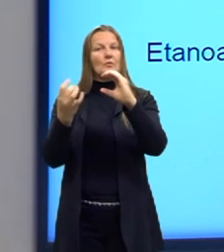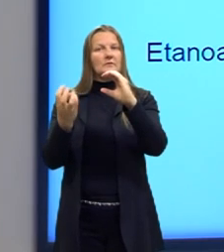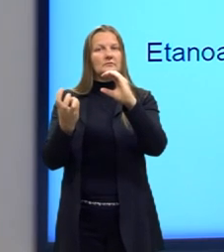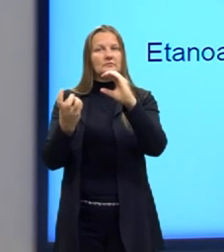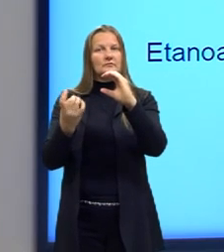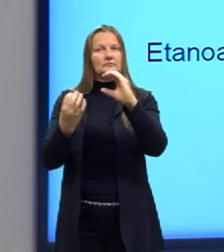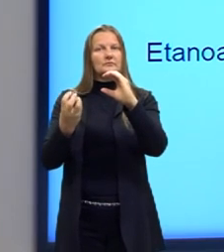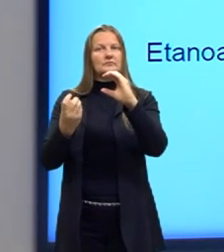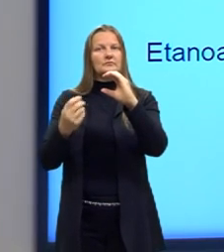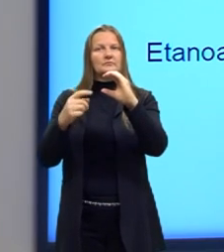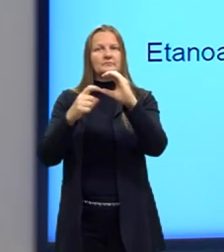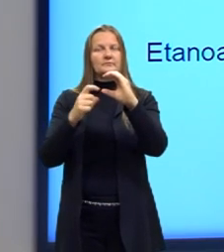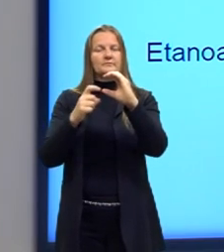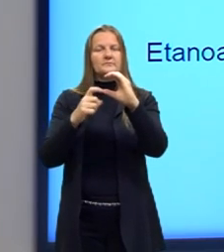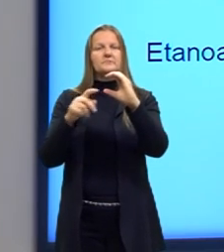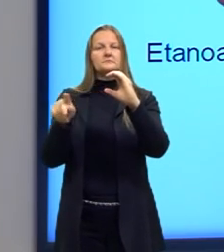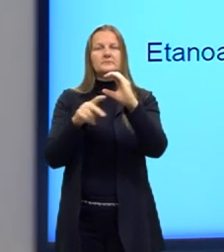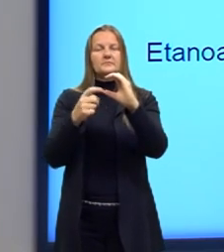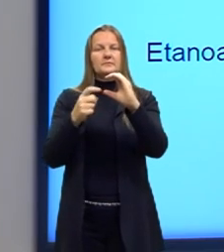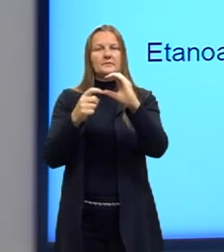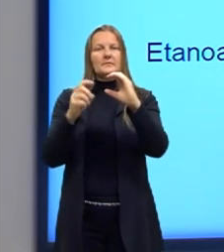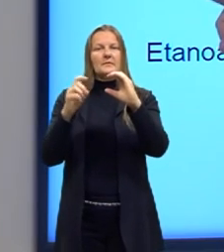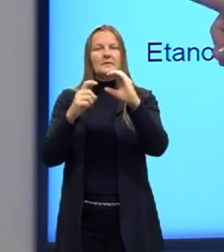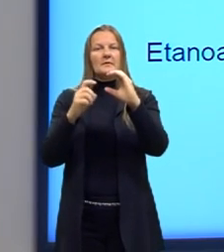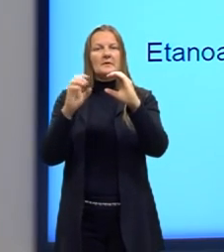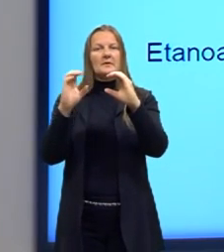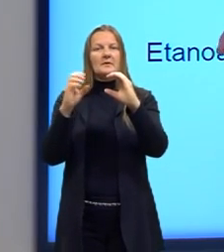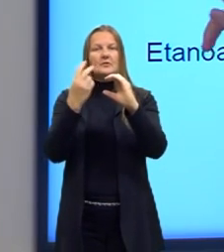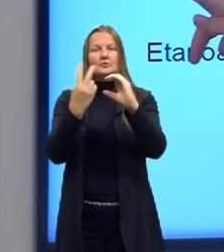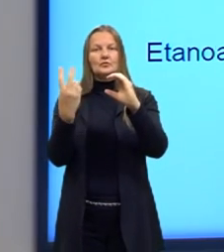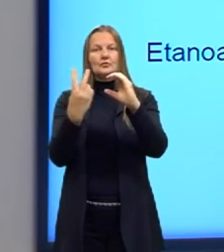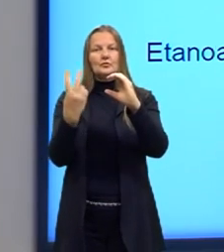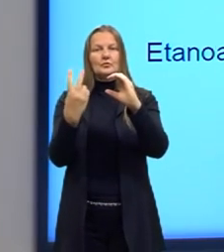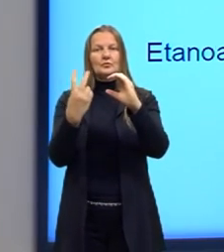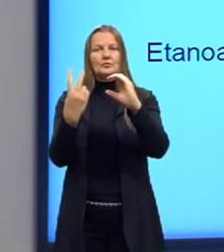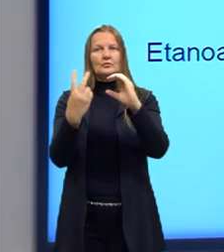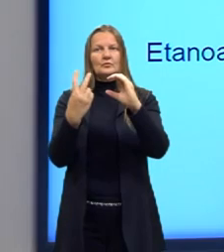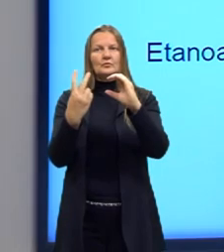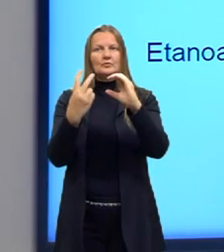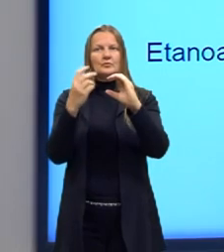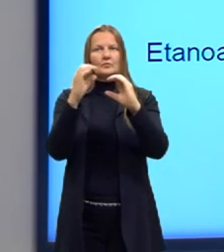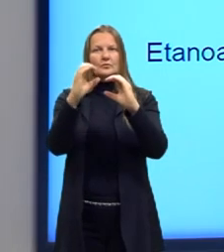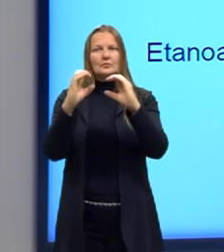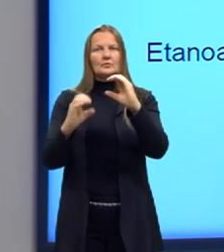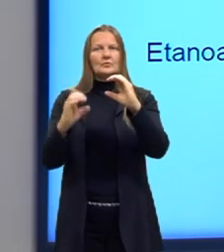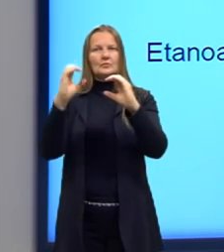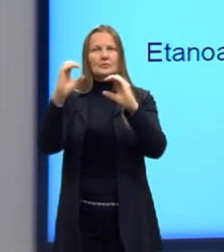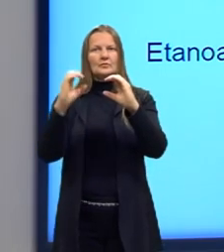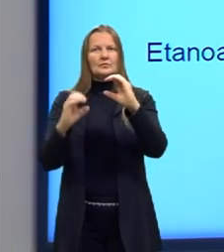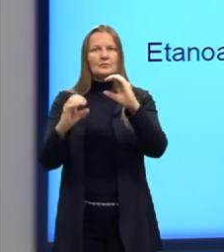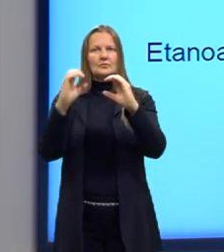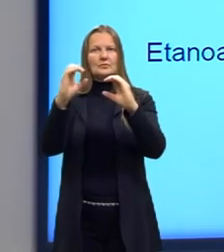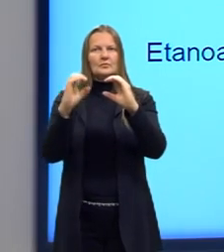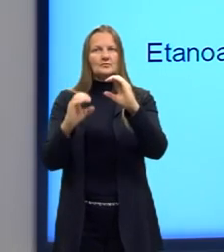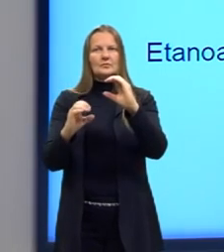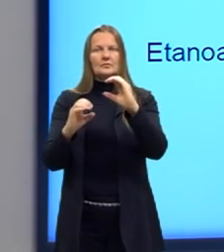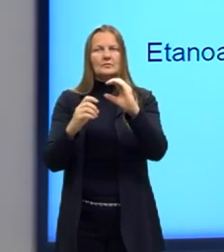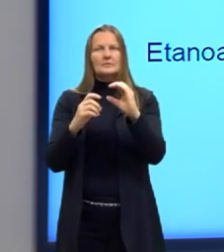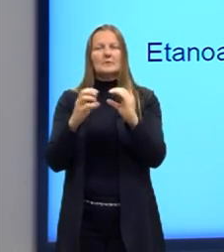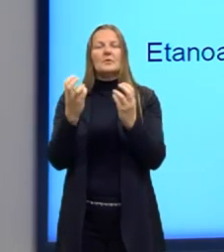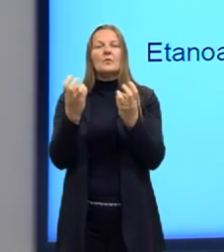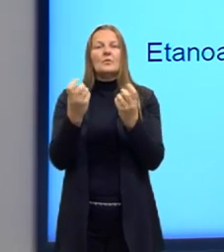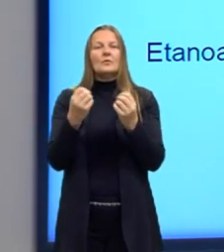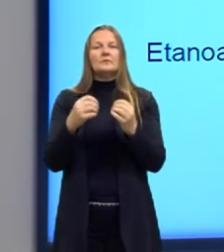certo? Então, nessa, a carbonila tem um, dois, né, tem mais um carbono além da carbonila. Eu vou